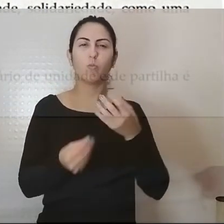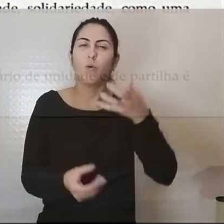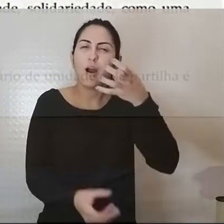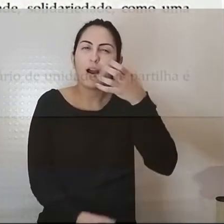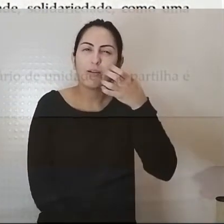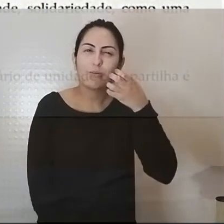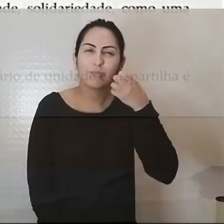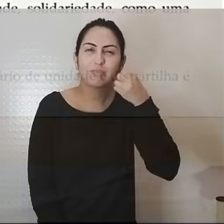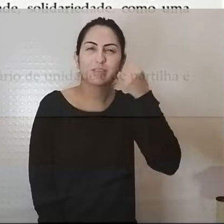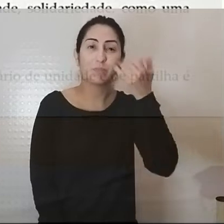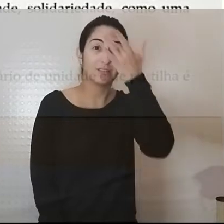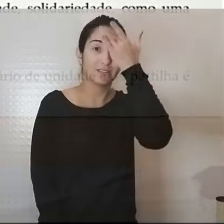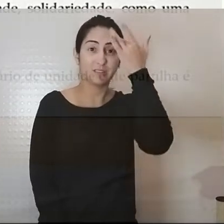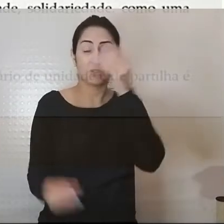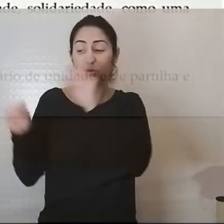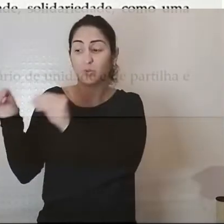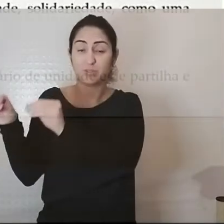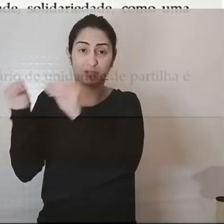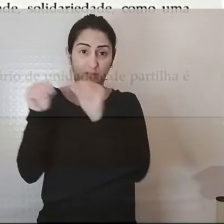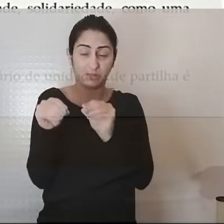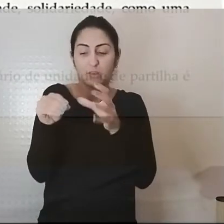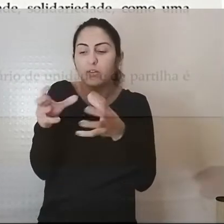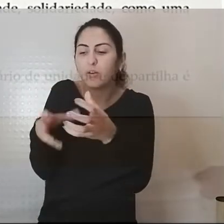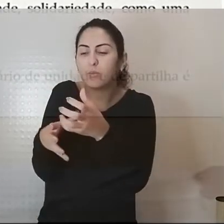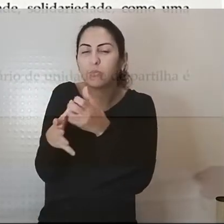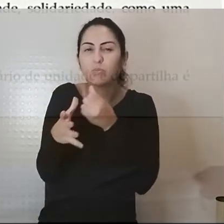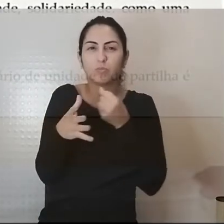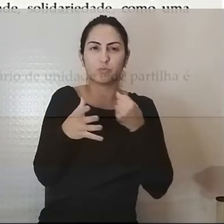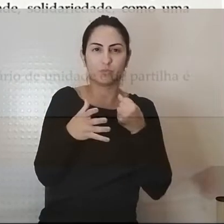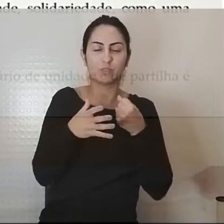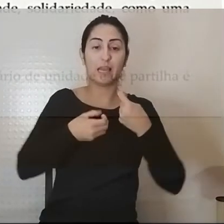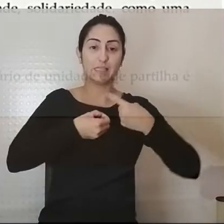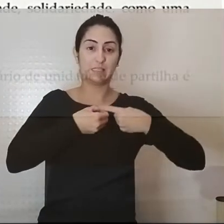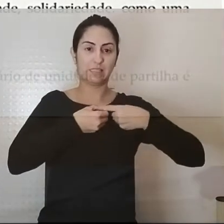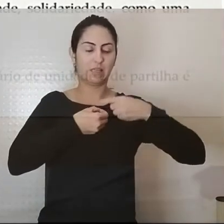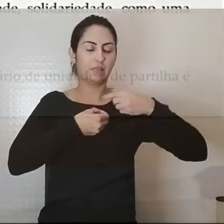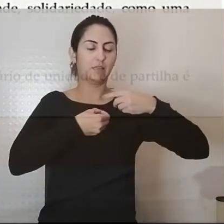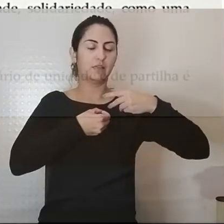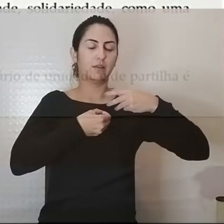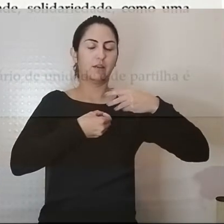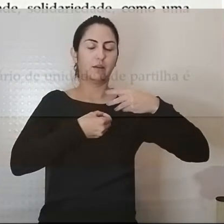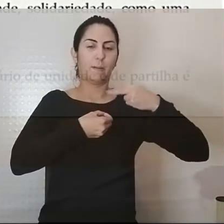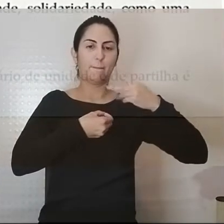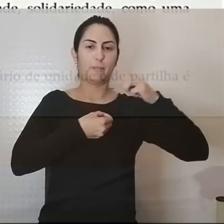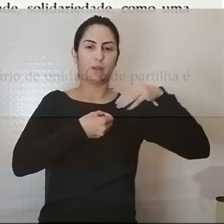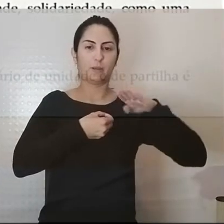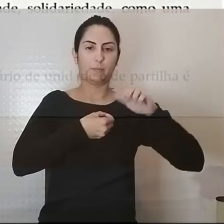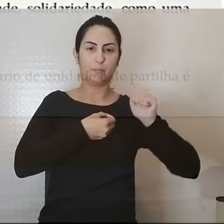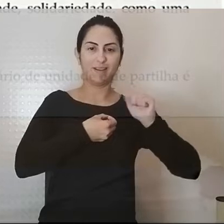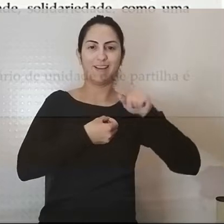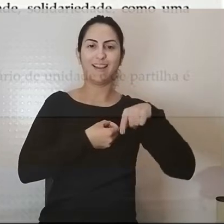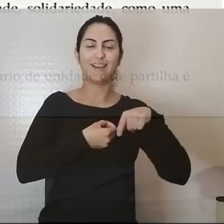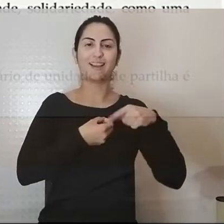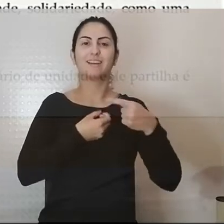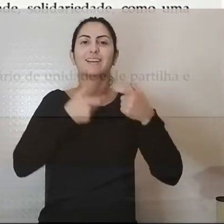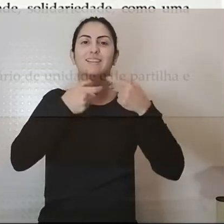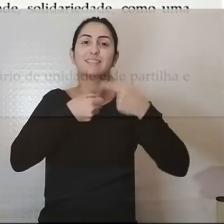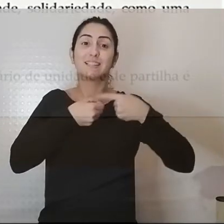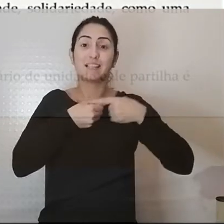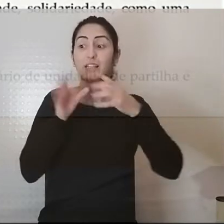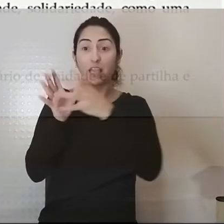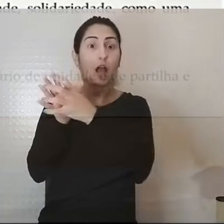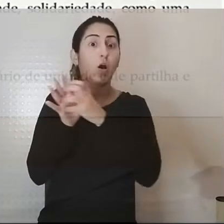deslocados Pemba tornou-se cidade de refúgio é